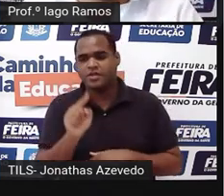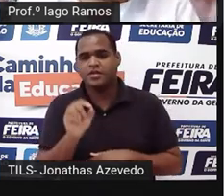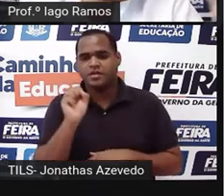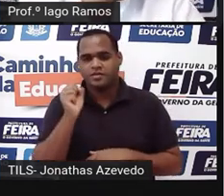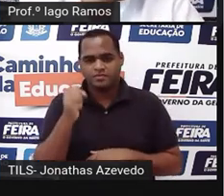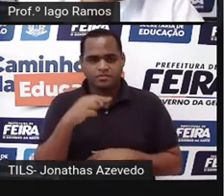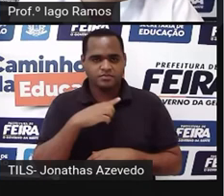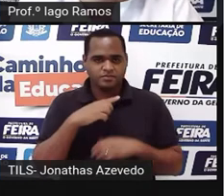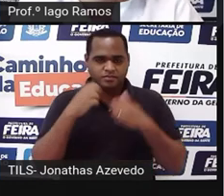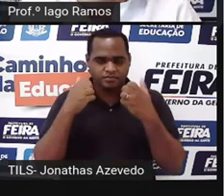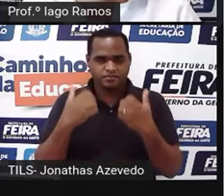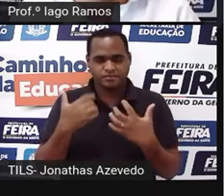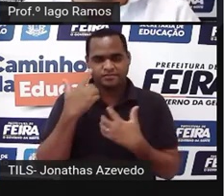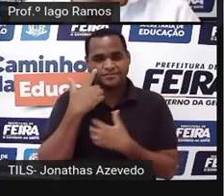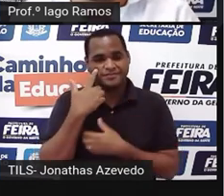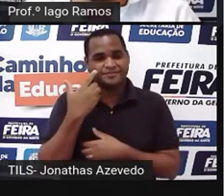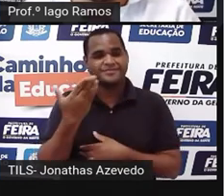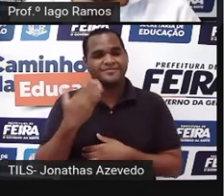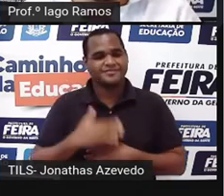8, então esse lado mede 8.